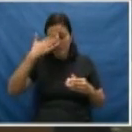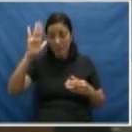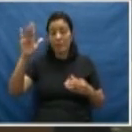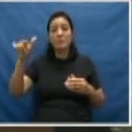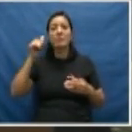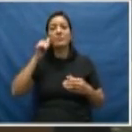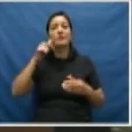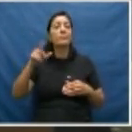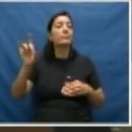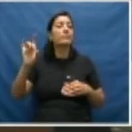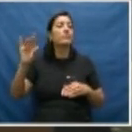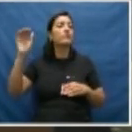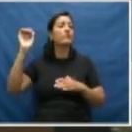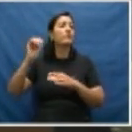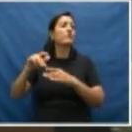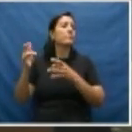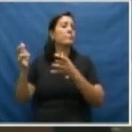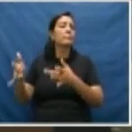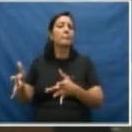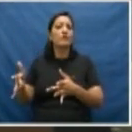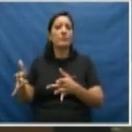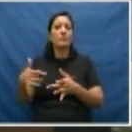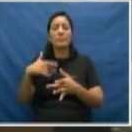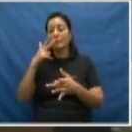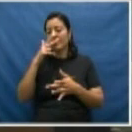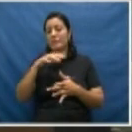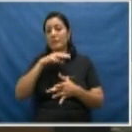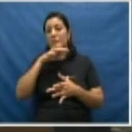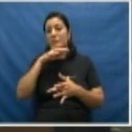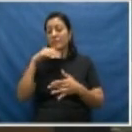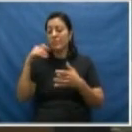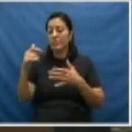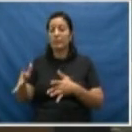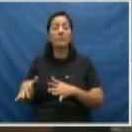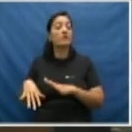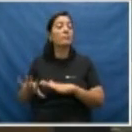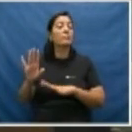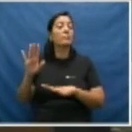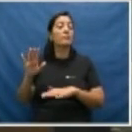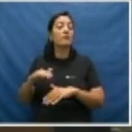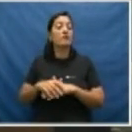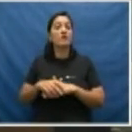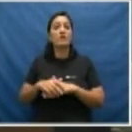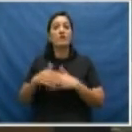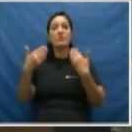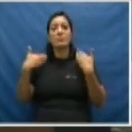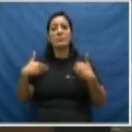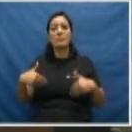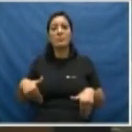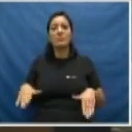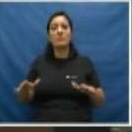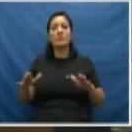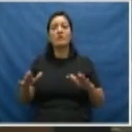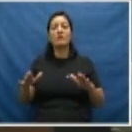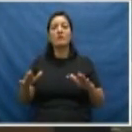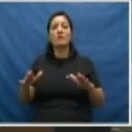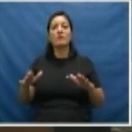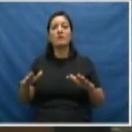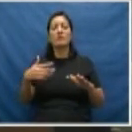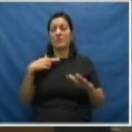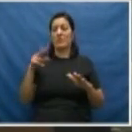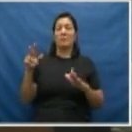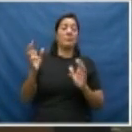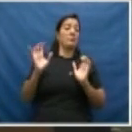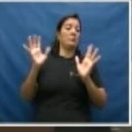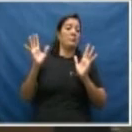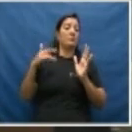doméstico. Quase com o status de um animal doméstico. O corpo feminino deve causar um terror a esses